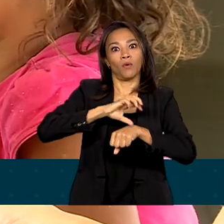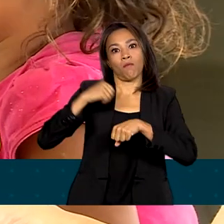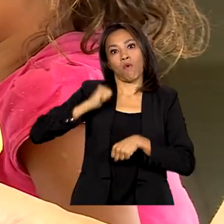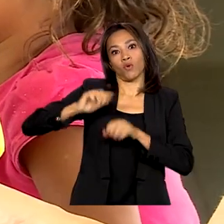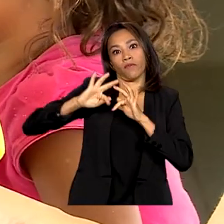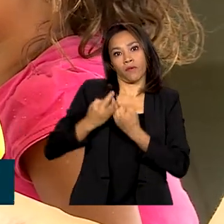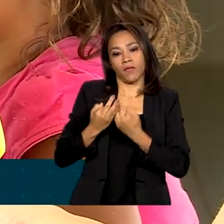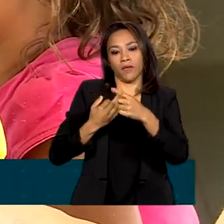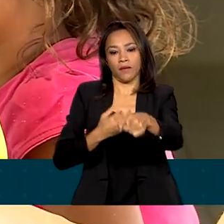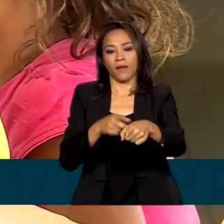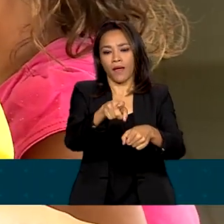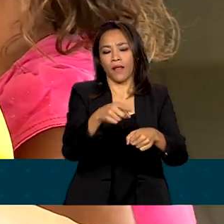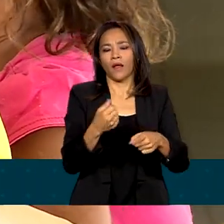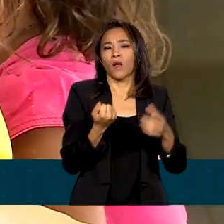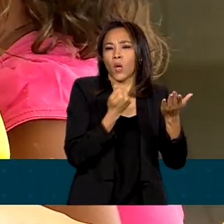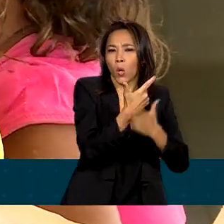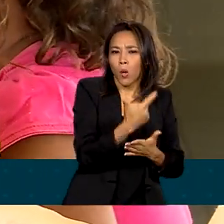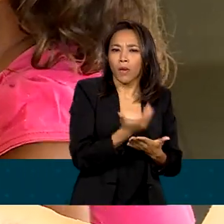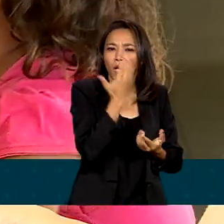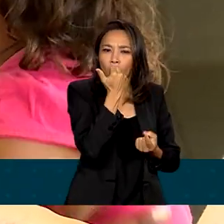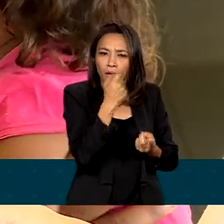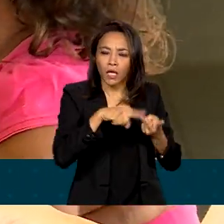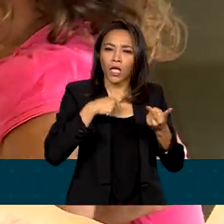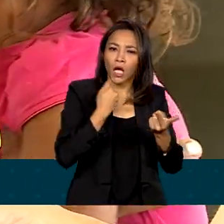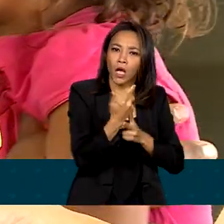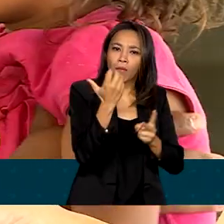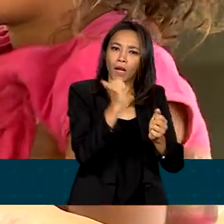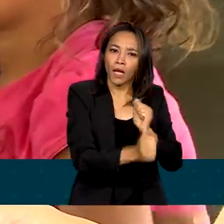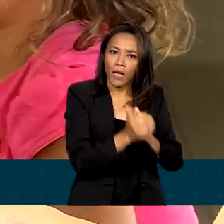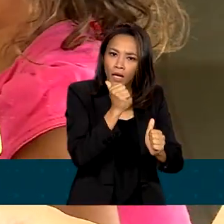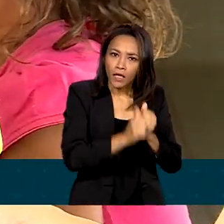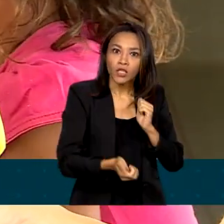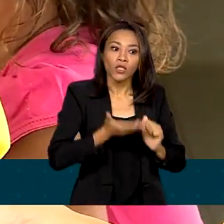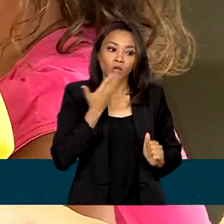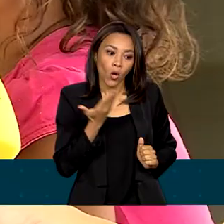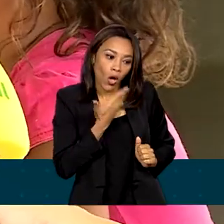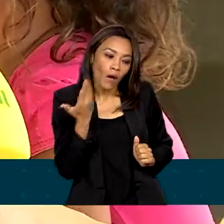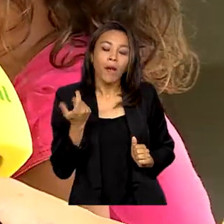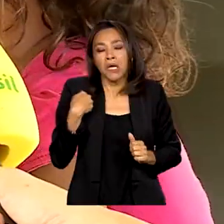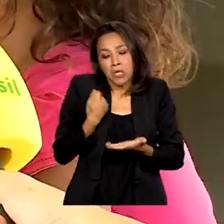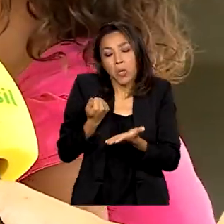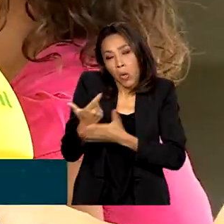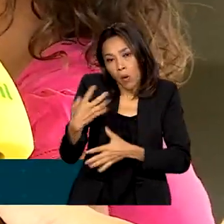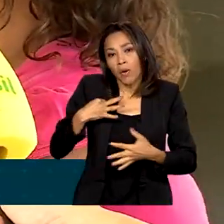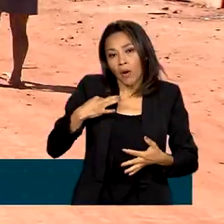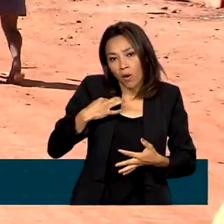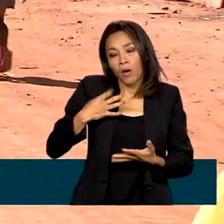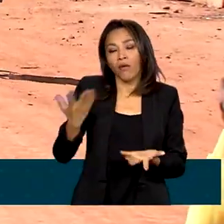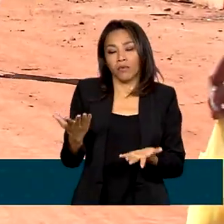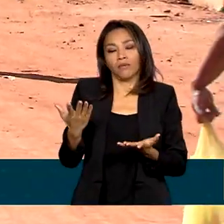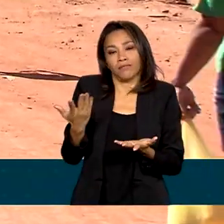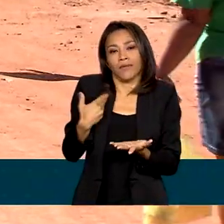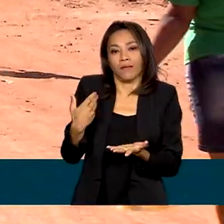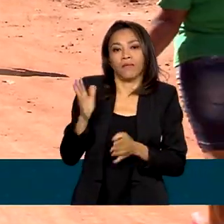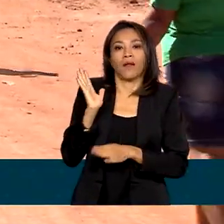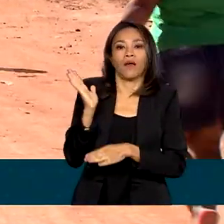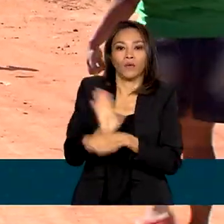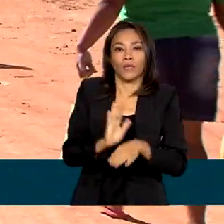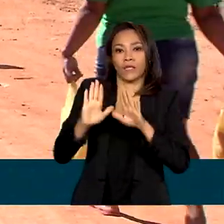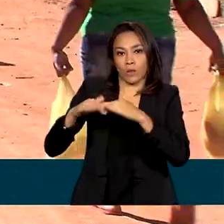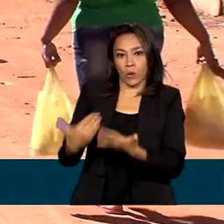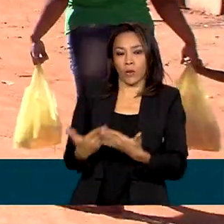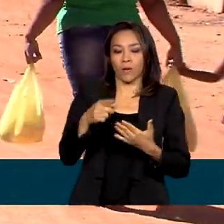Compro o leite deles, as comidas, e o que sobra a gente compra alguma roupa, né, que tá faltando pra escola. Para que o benefício